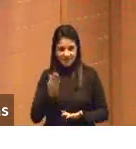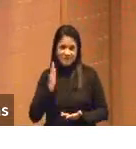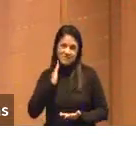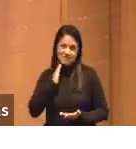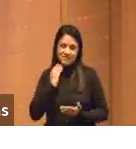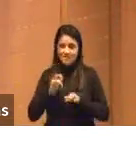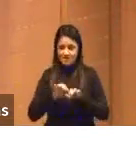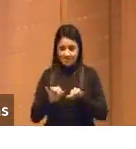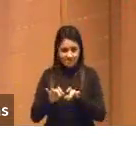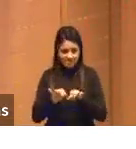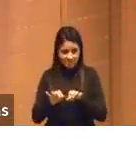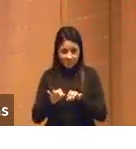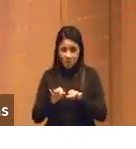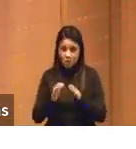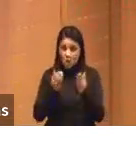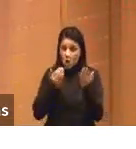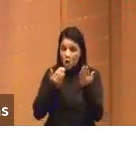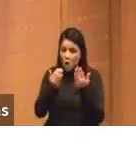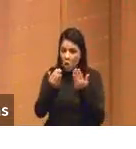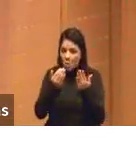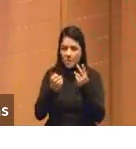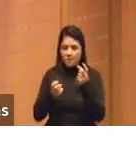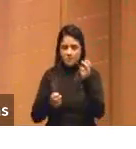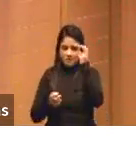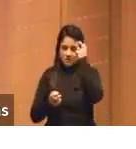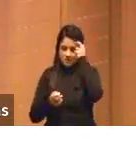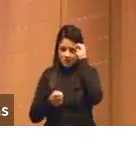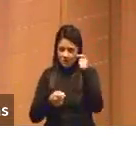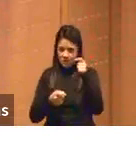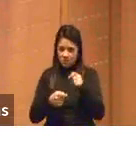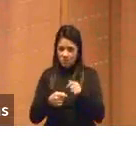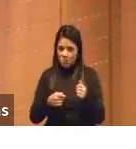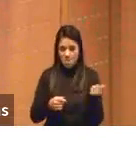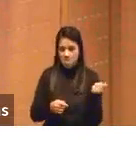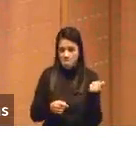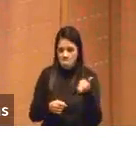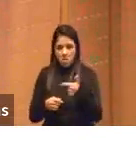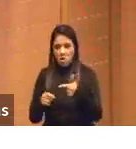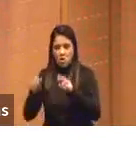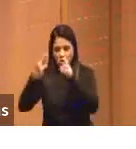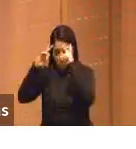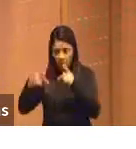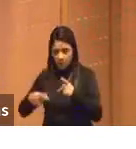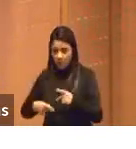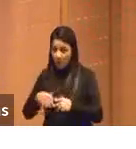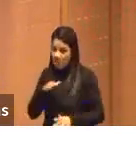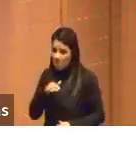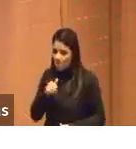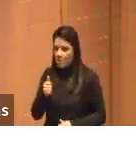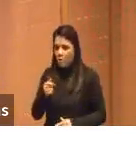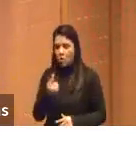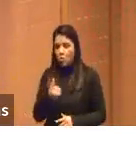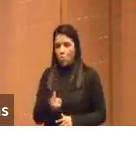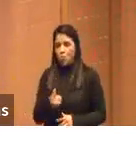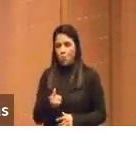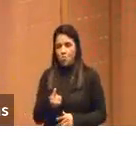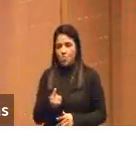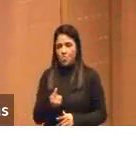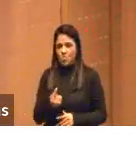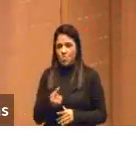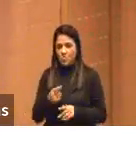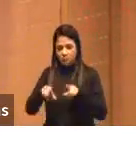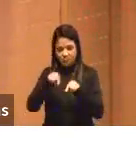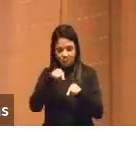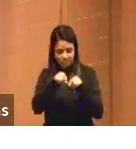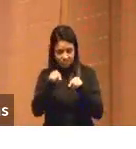inteligência, não é ainda o melhor de nós, mas já é um dos melhores das